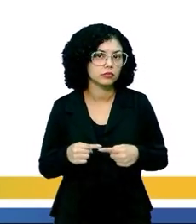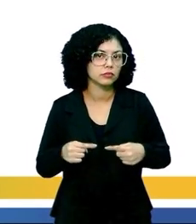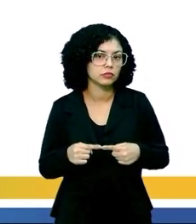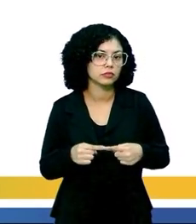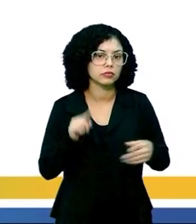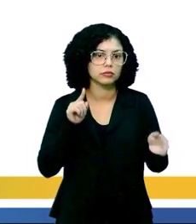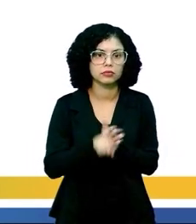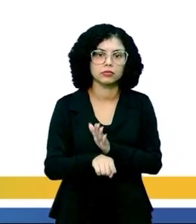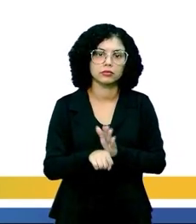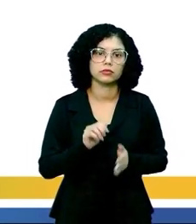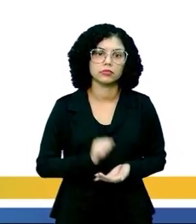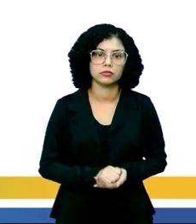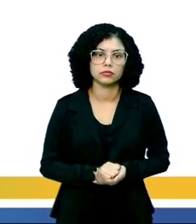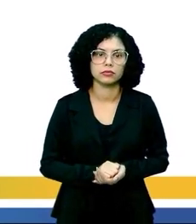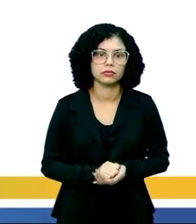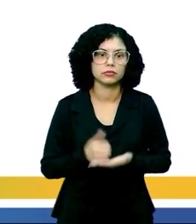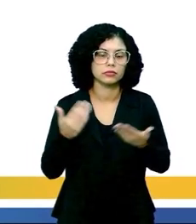questão?